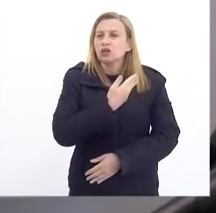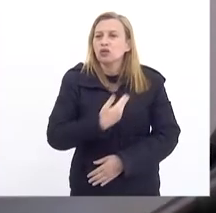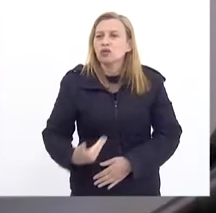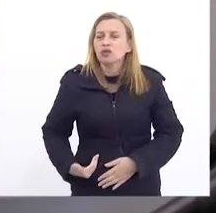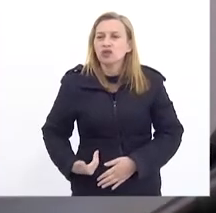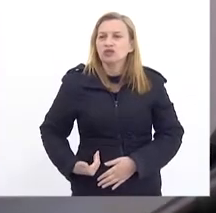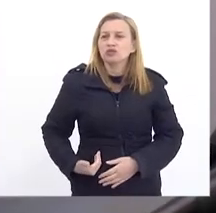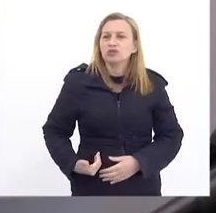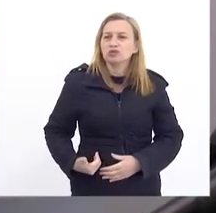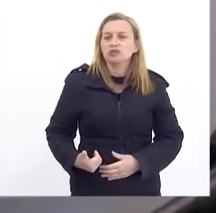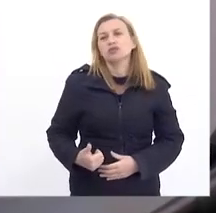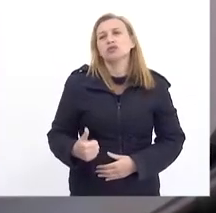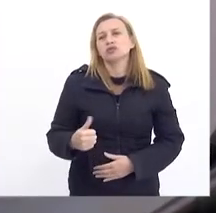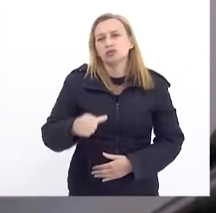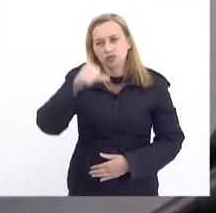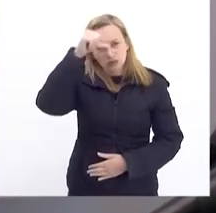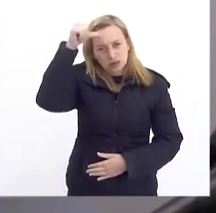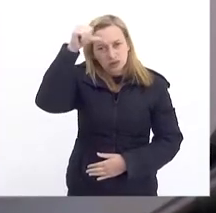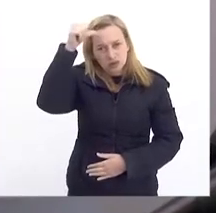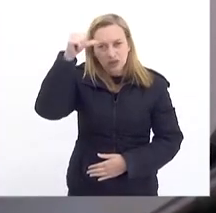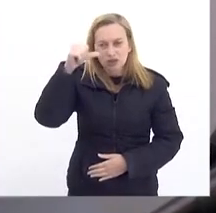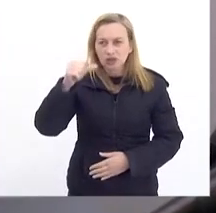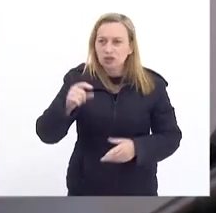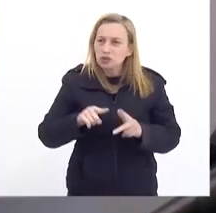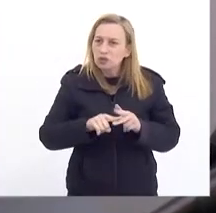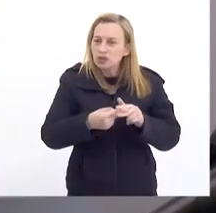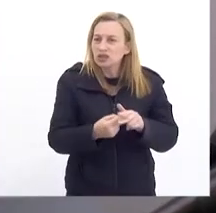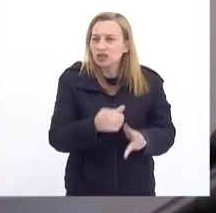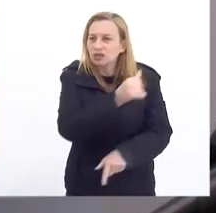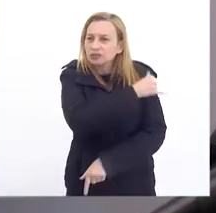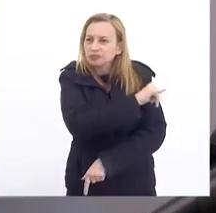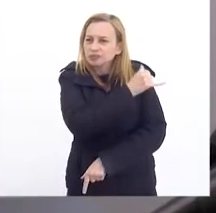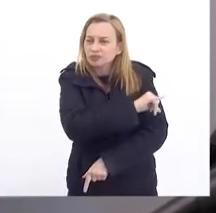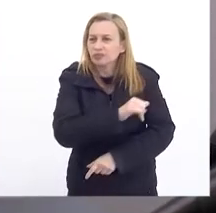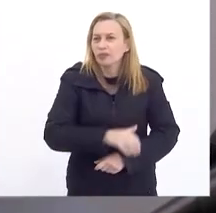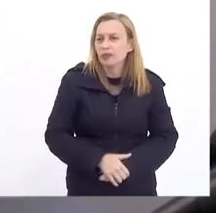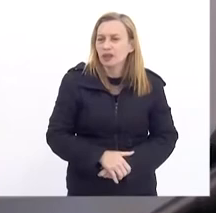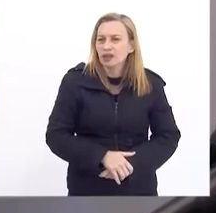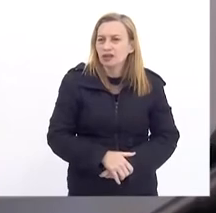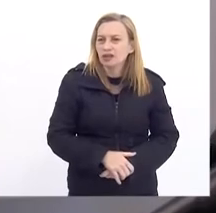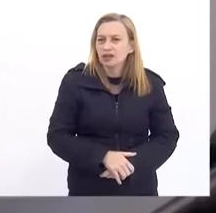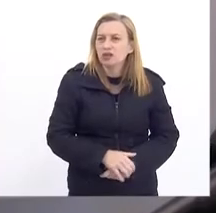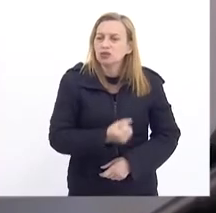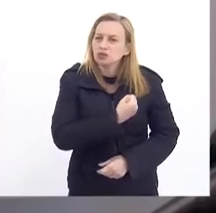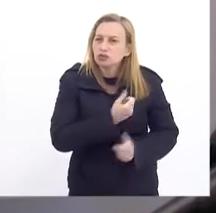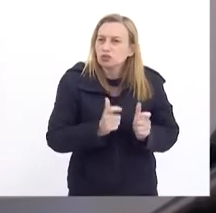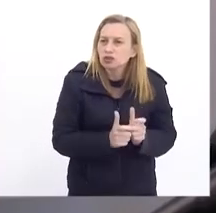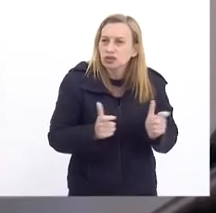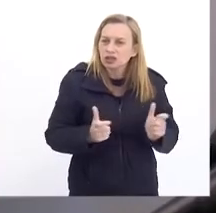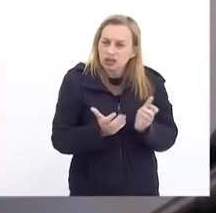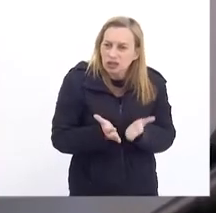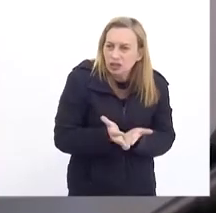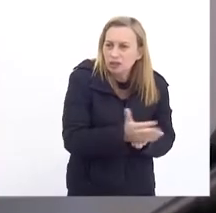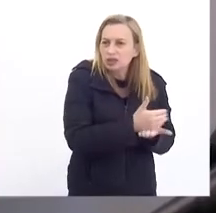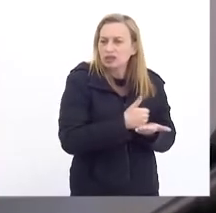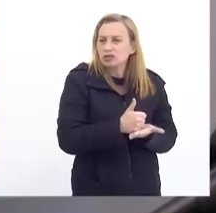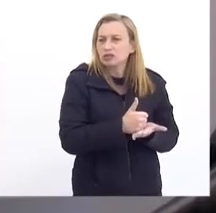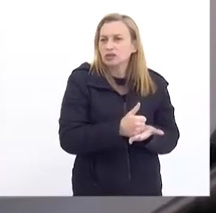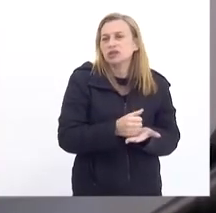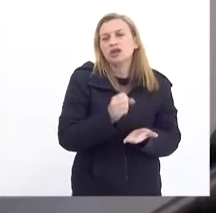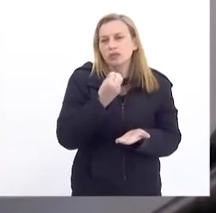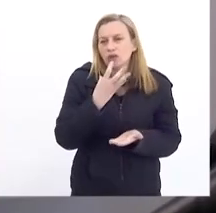responsabilidade de colocar o Rio de Janeiro nos trilhos. É atípico, sim, porque a arrecadação aumenta, é atípico, sim, porque